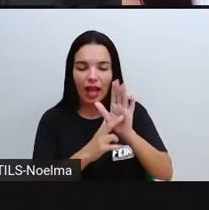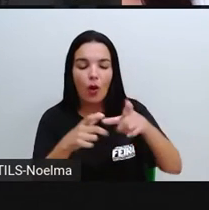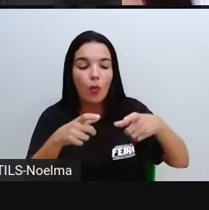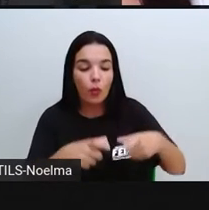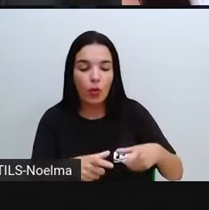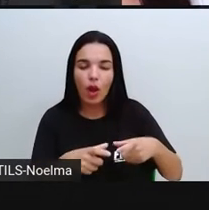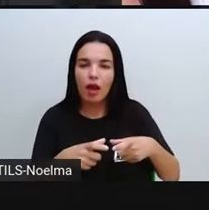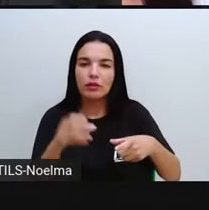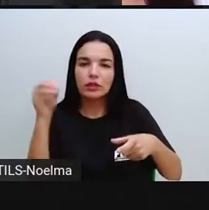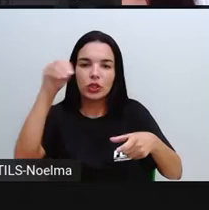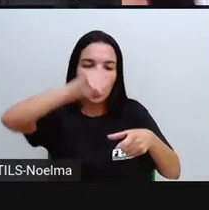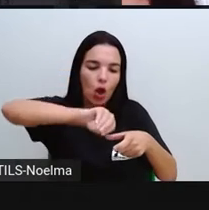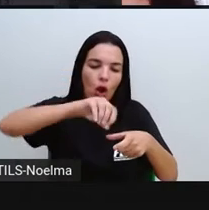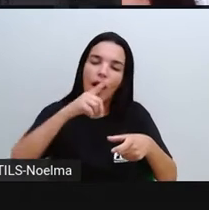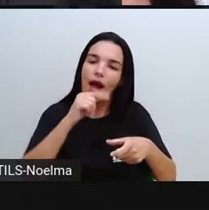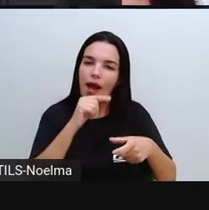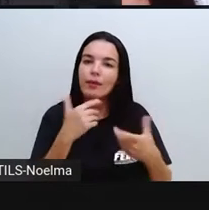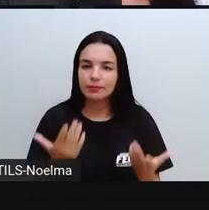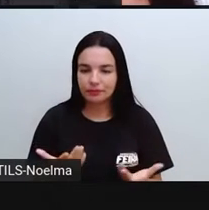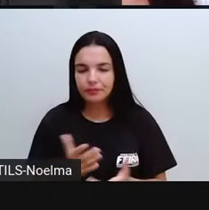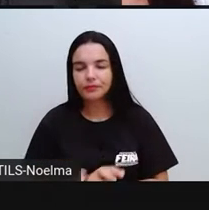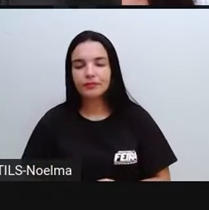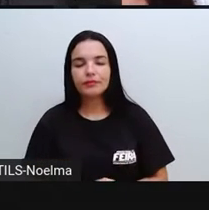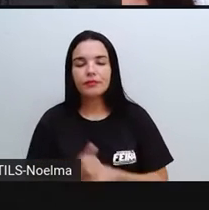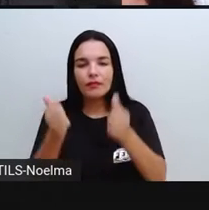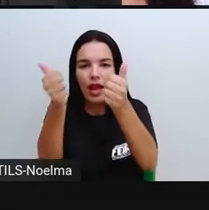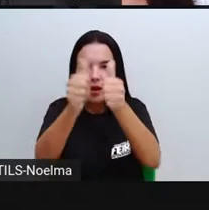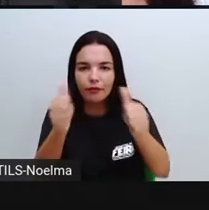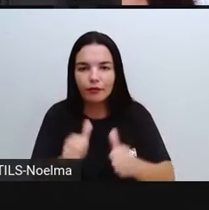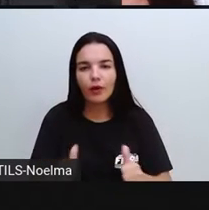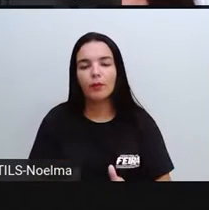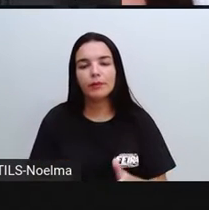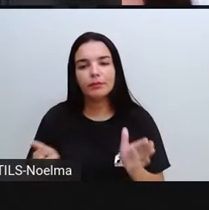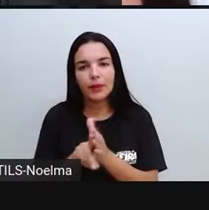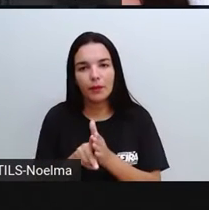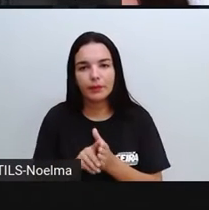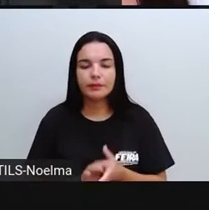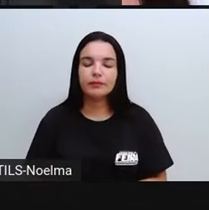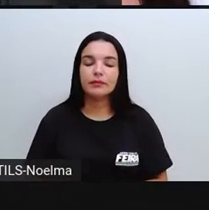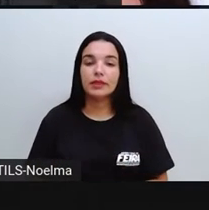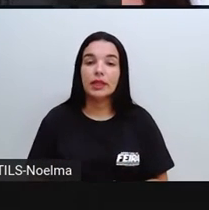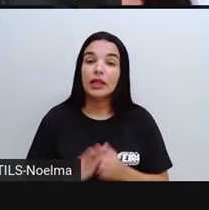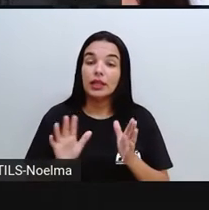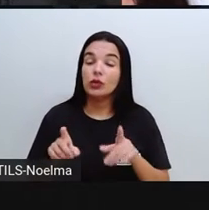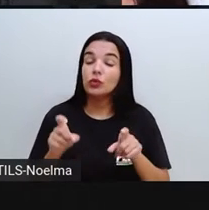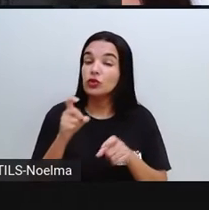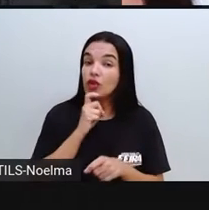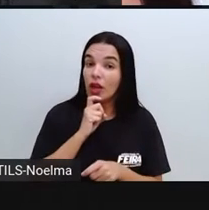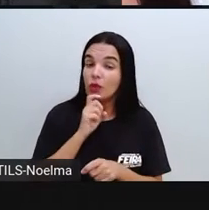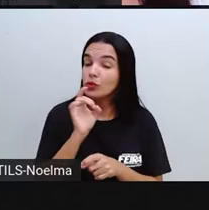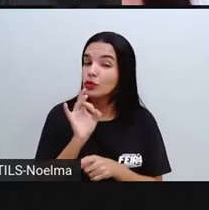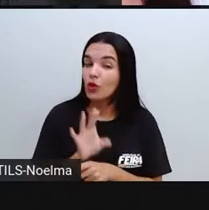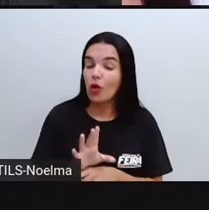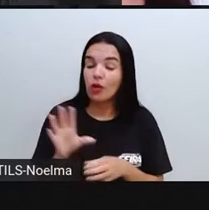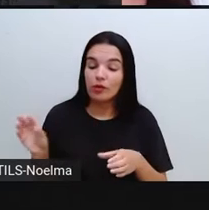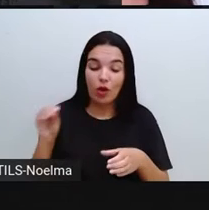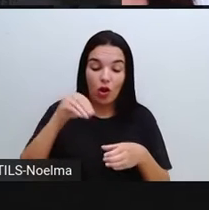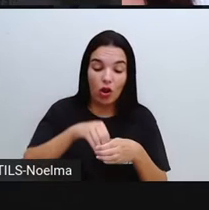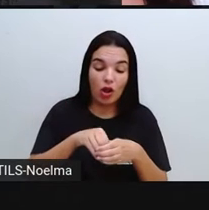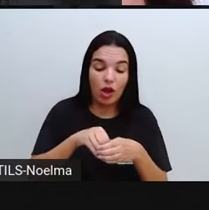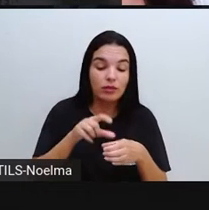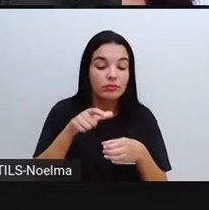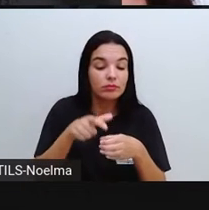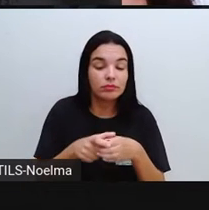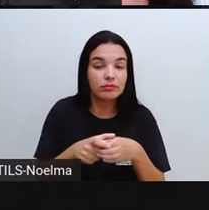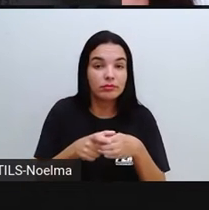recipiente, o formato vai ser aí, neste caso, o recipiente onde ela está inserida. Diferente do sólido. O sólido, sim, quando você coloca na geladeira, ele